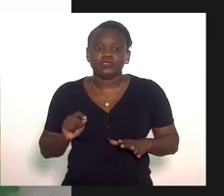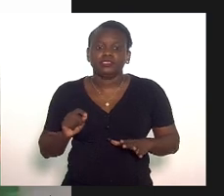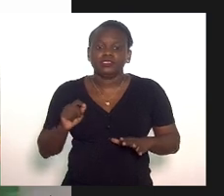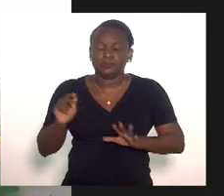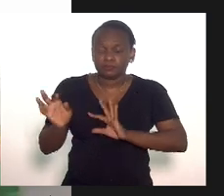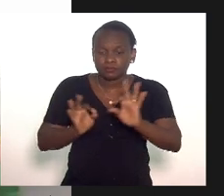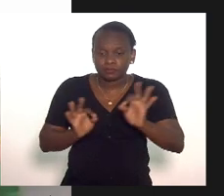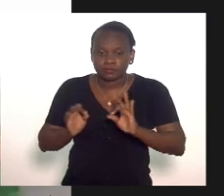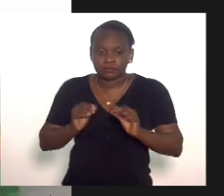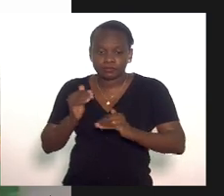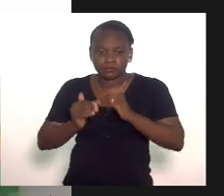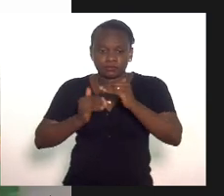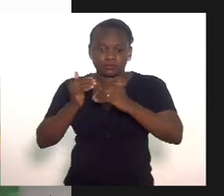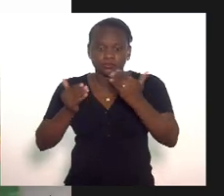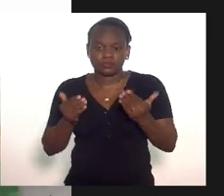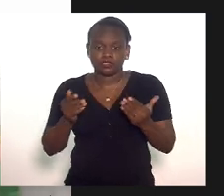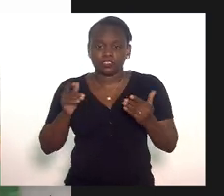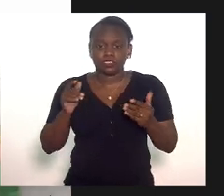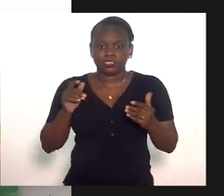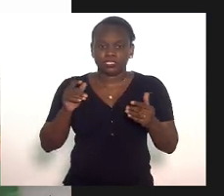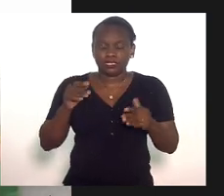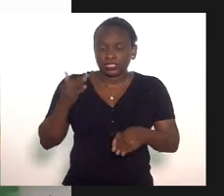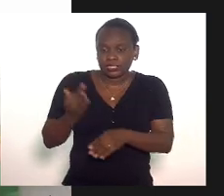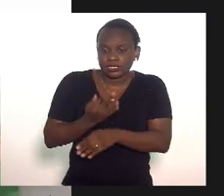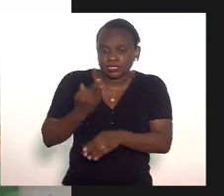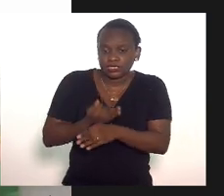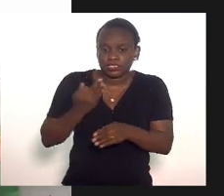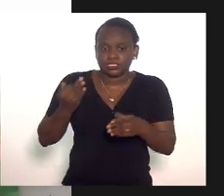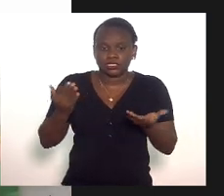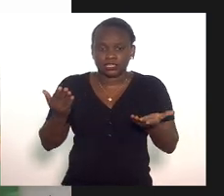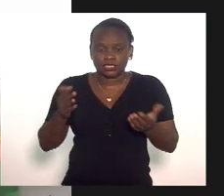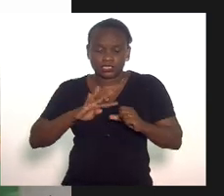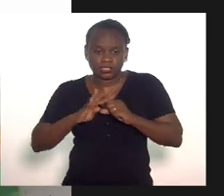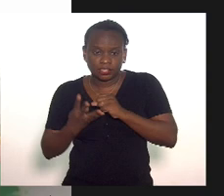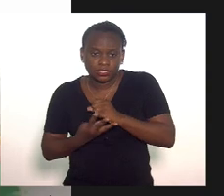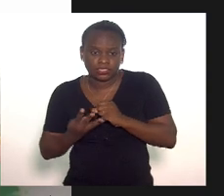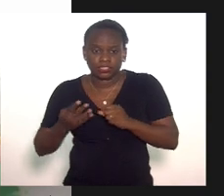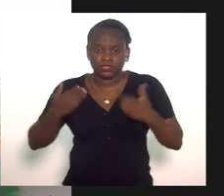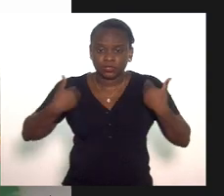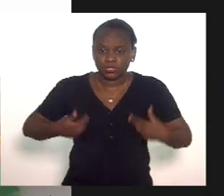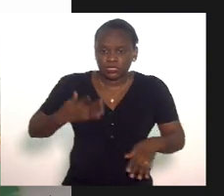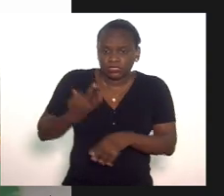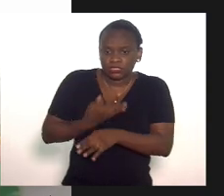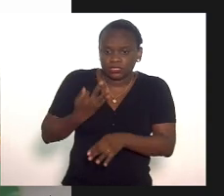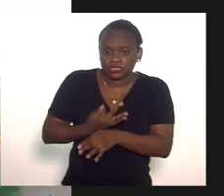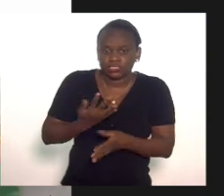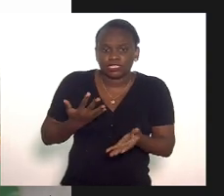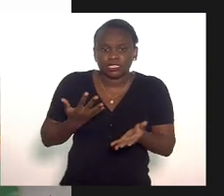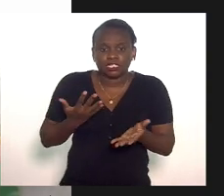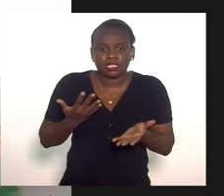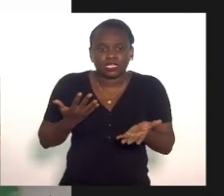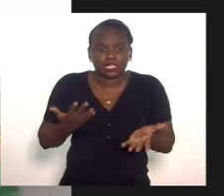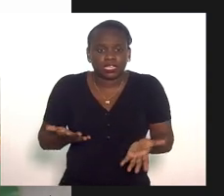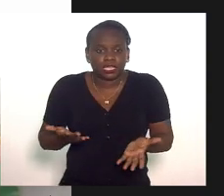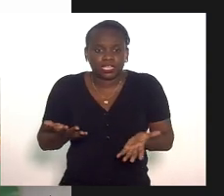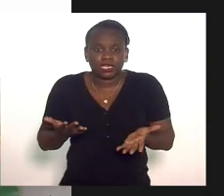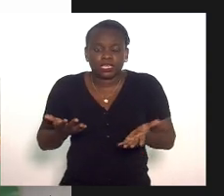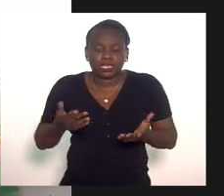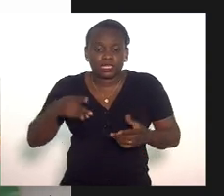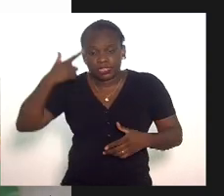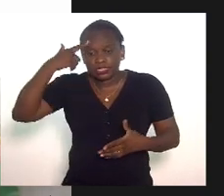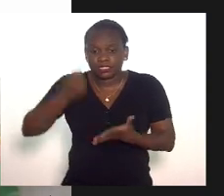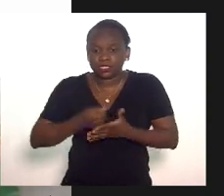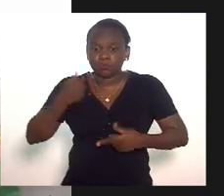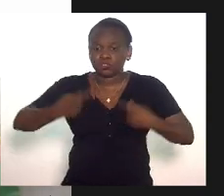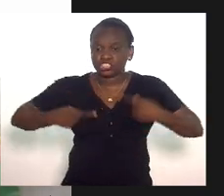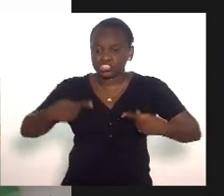construção de resistência ao coronavírus ela é uma decisão política